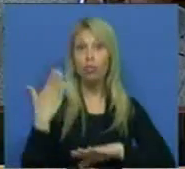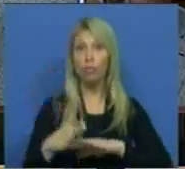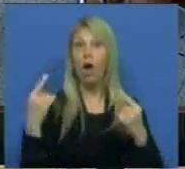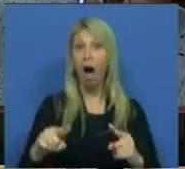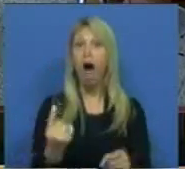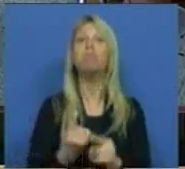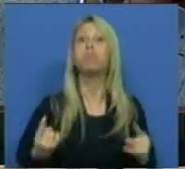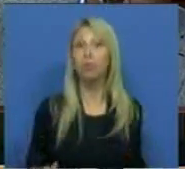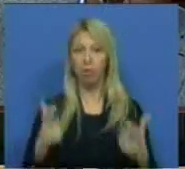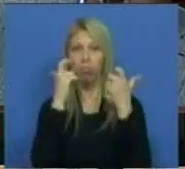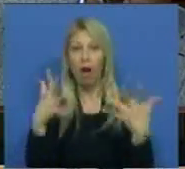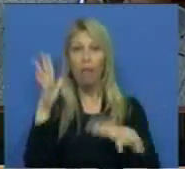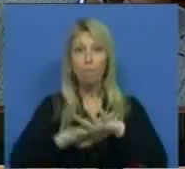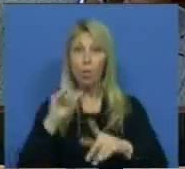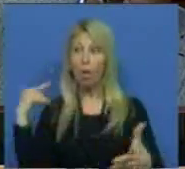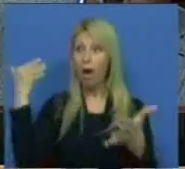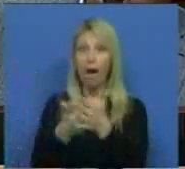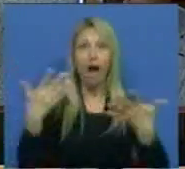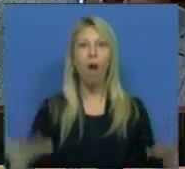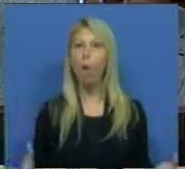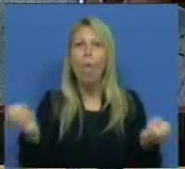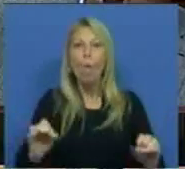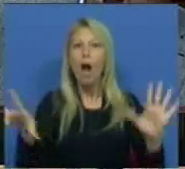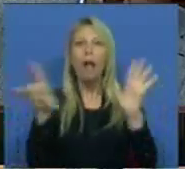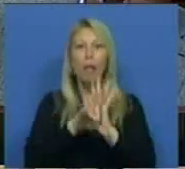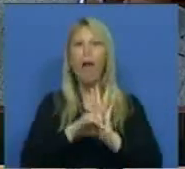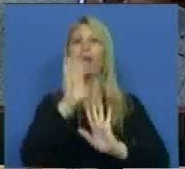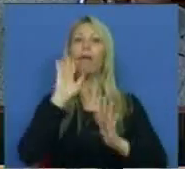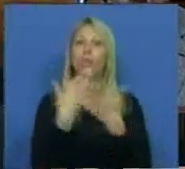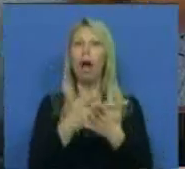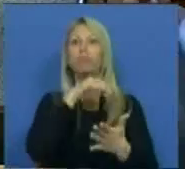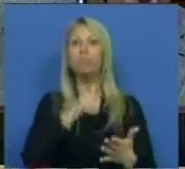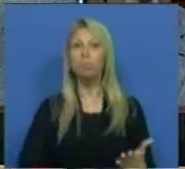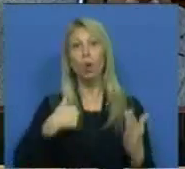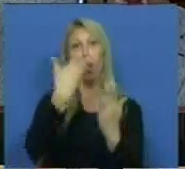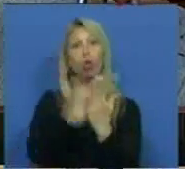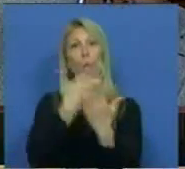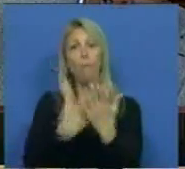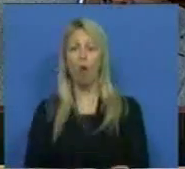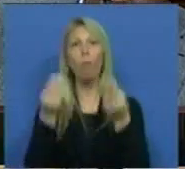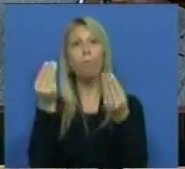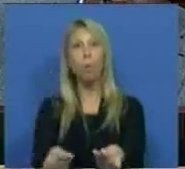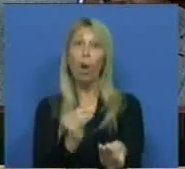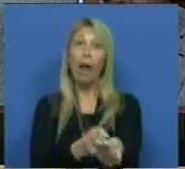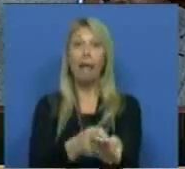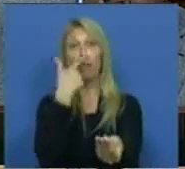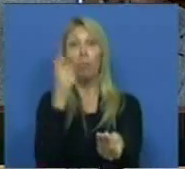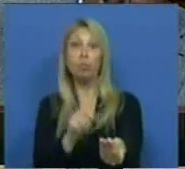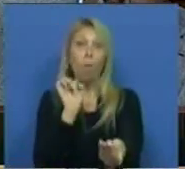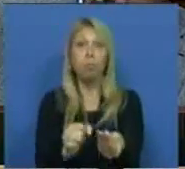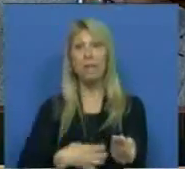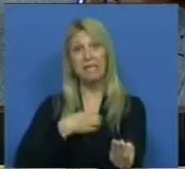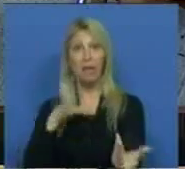não haver até hoje uma lei que permita atribuir documentos correspondentes com aquilo que estas pessoas são.